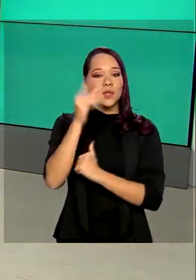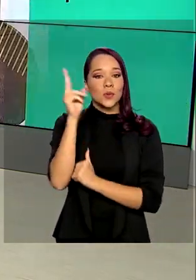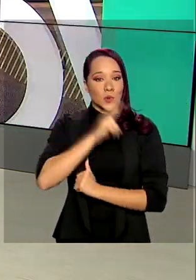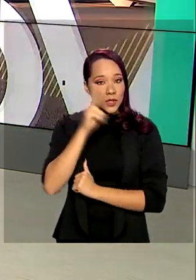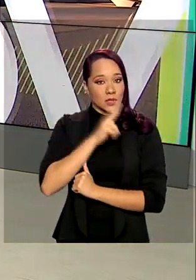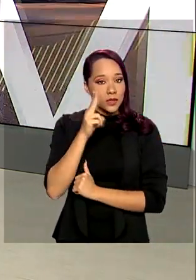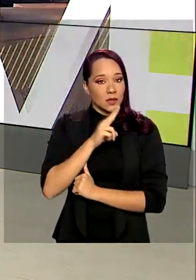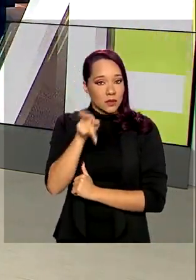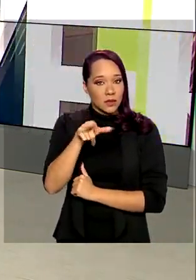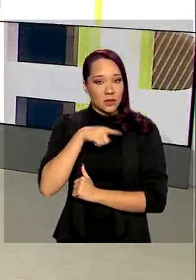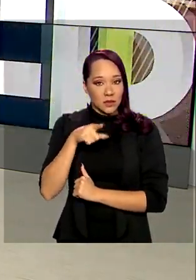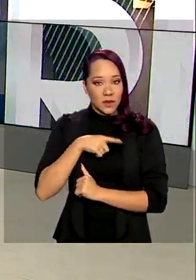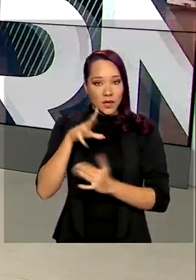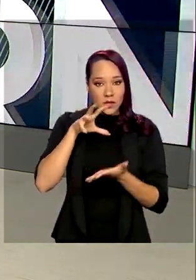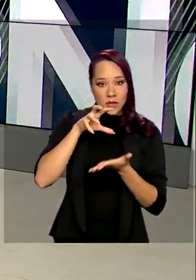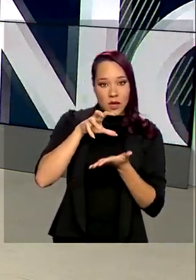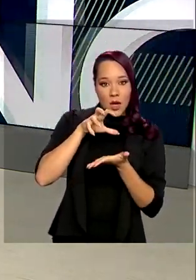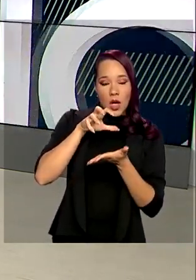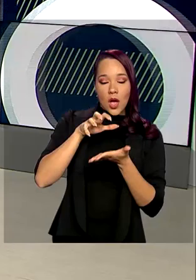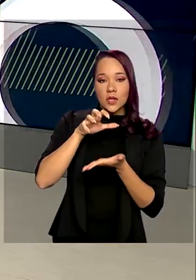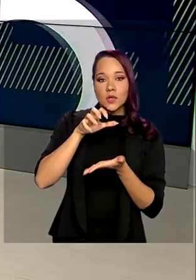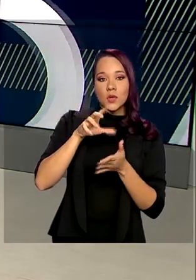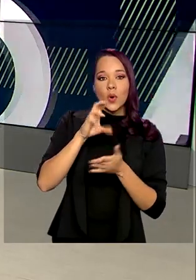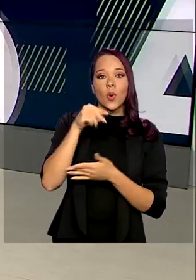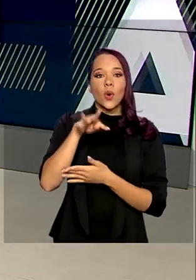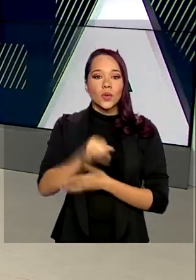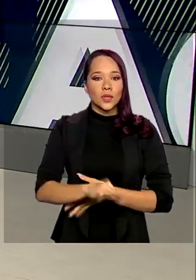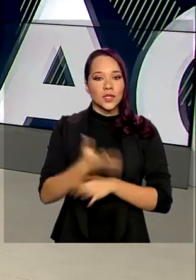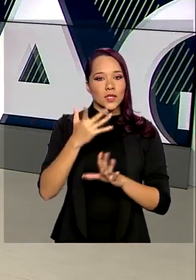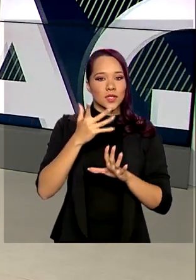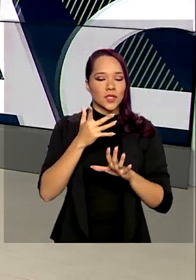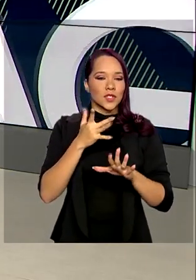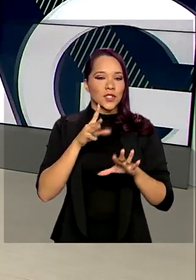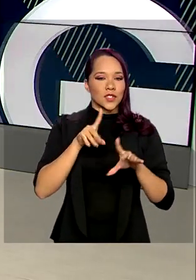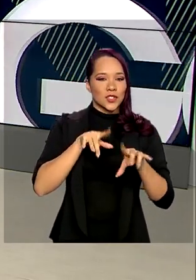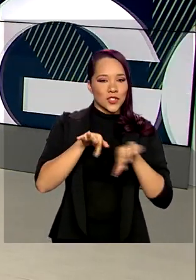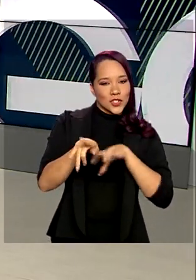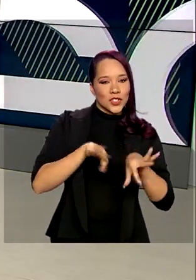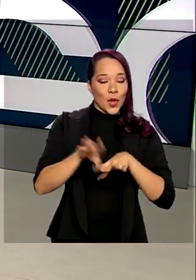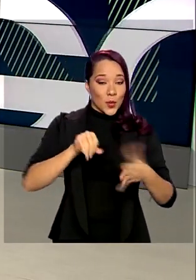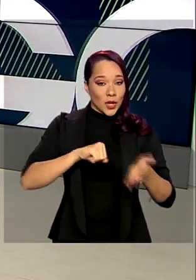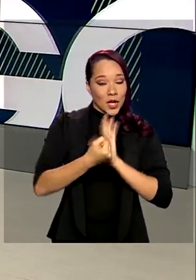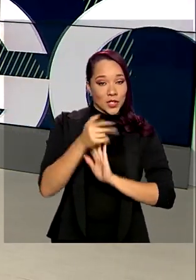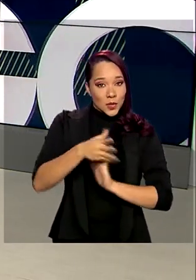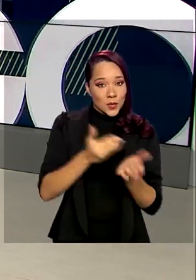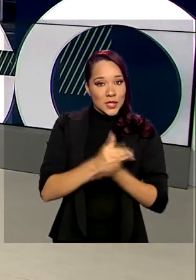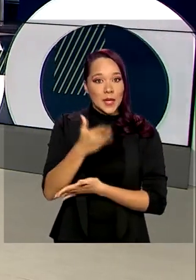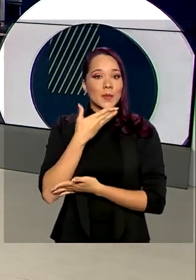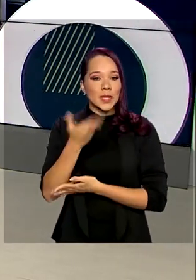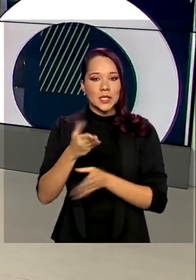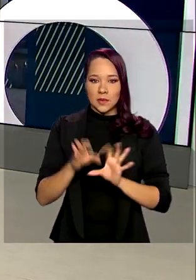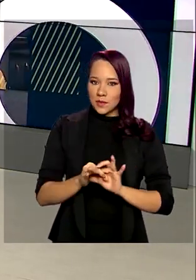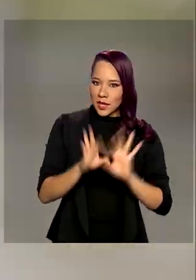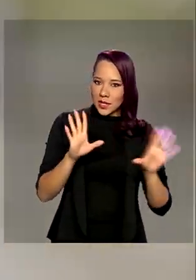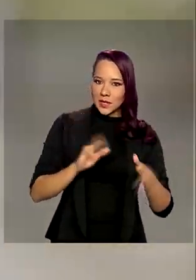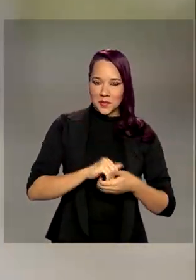emergencial que tiveram as contas digitais bloqueadas já começaram a pedir liberação do benefício.